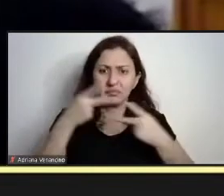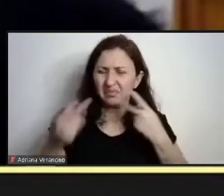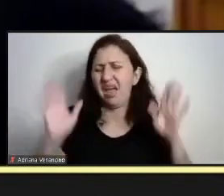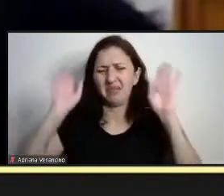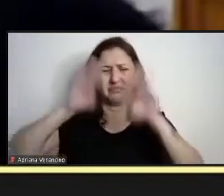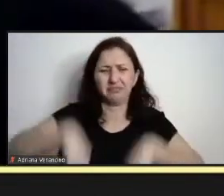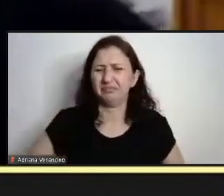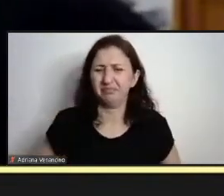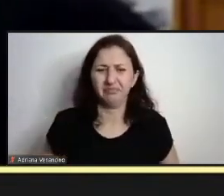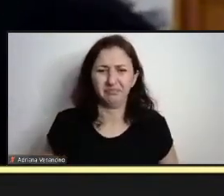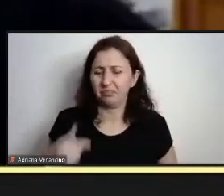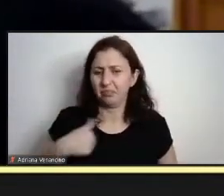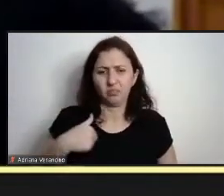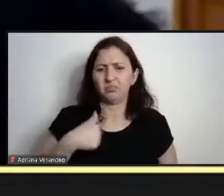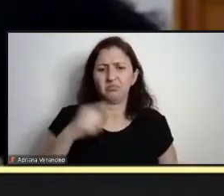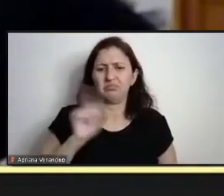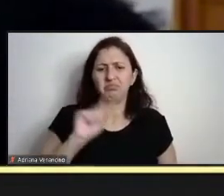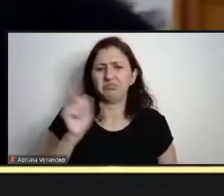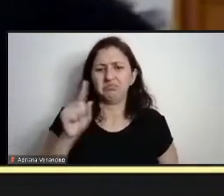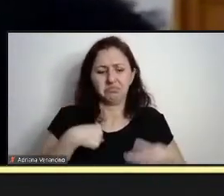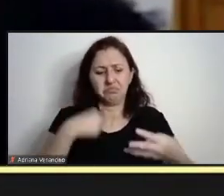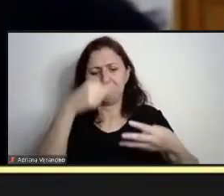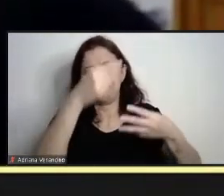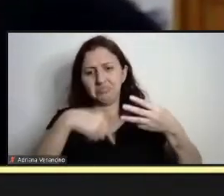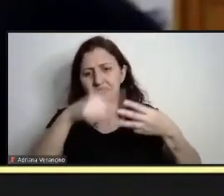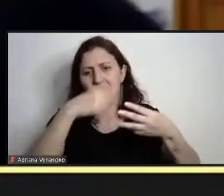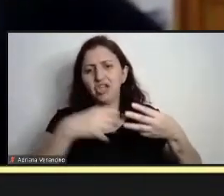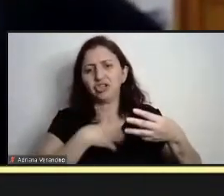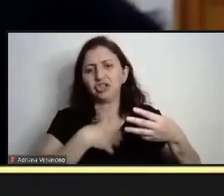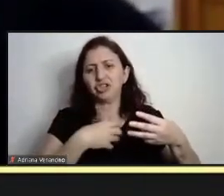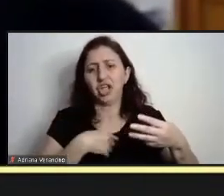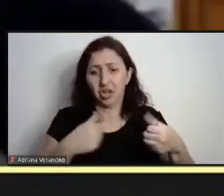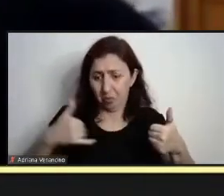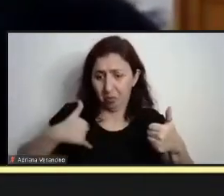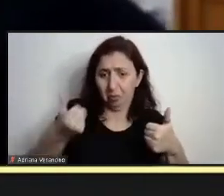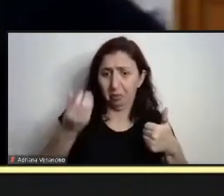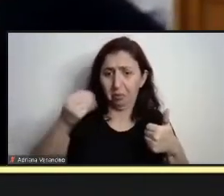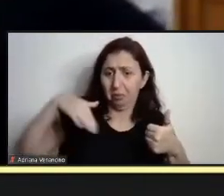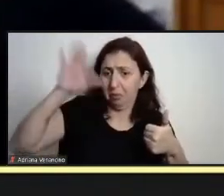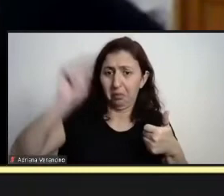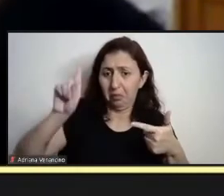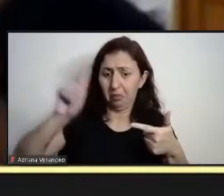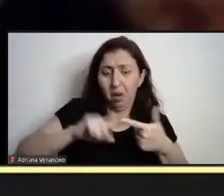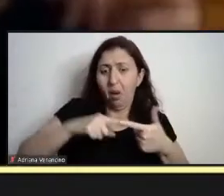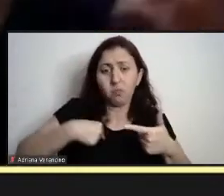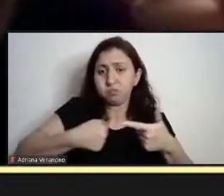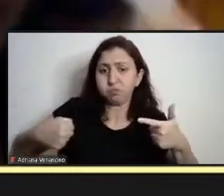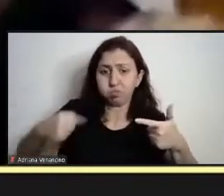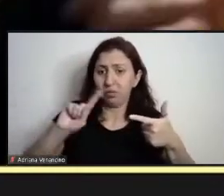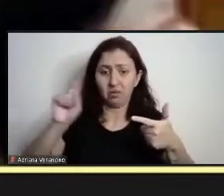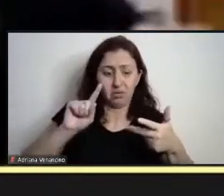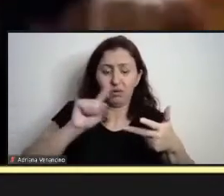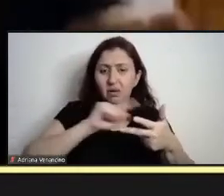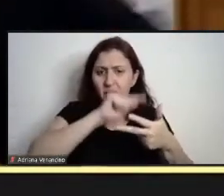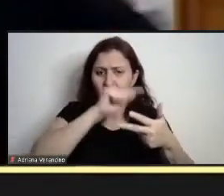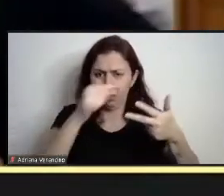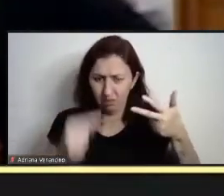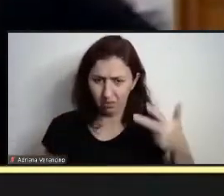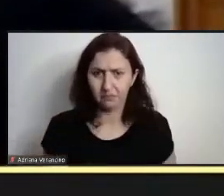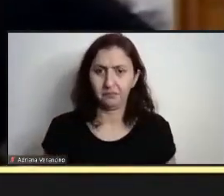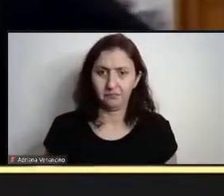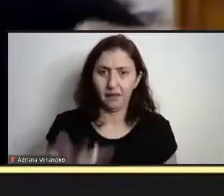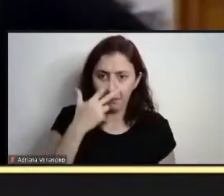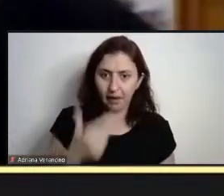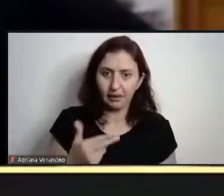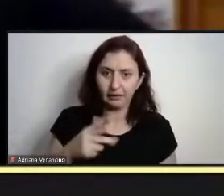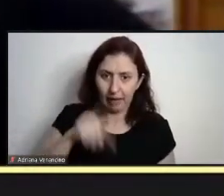porque eu não me enquadro nesses padrões, não tenho acima de 60 anos, não sou uma pessoa obesa. Então, esse é o padrão,